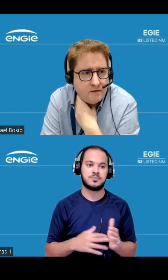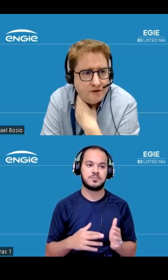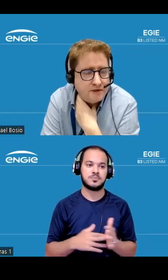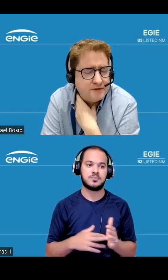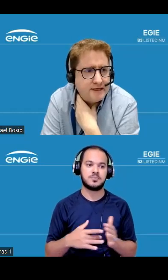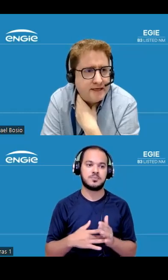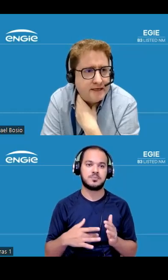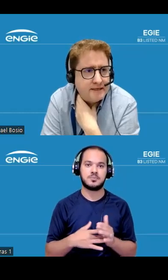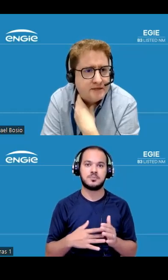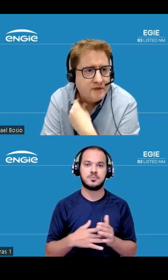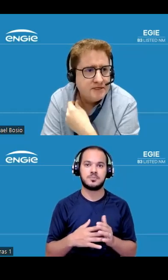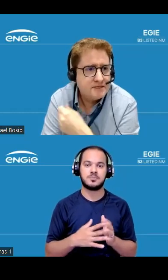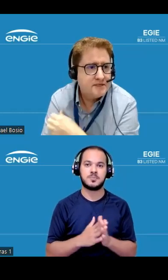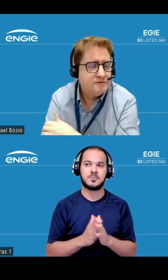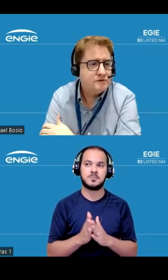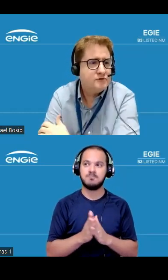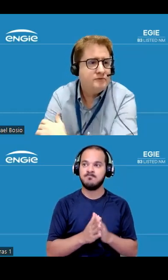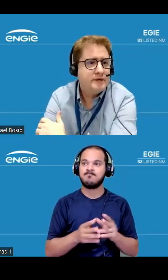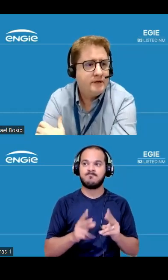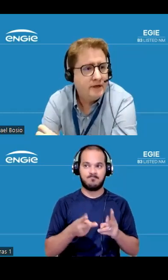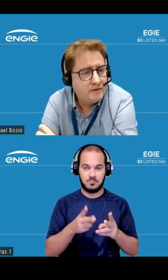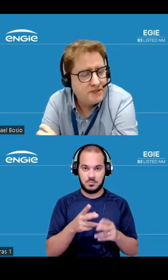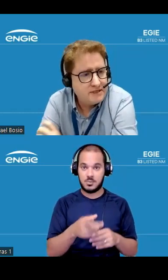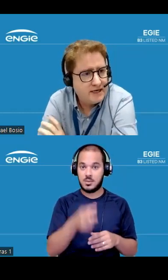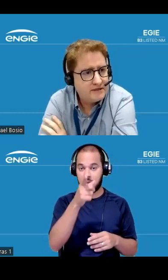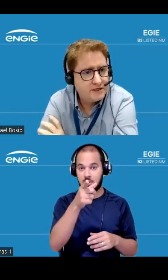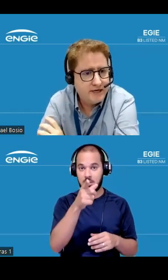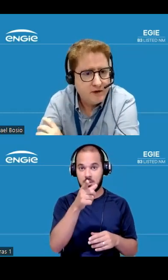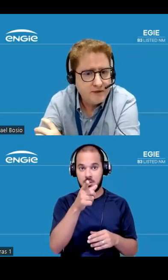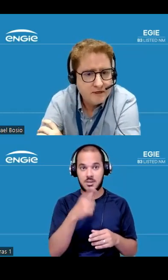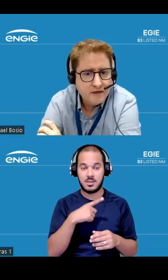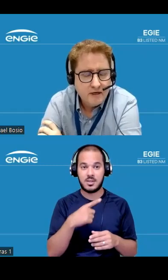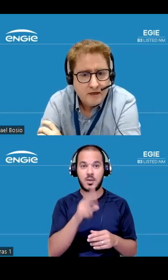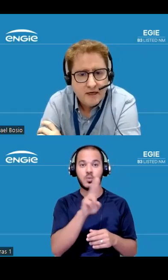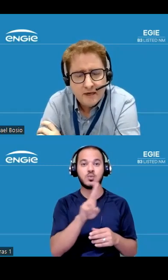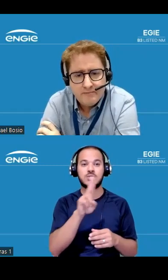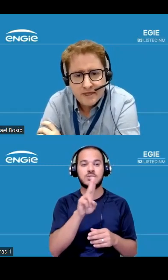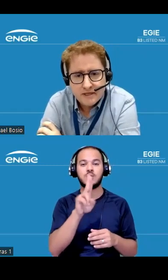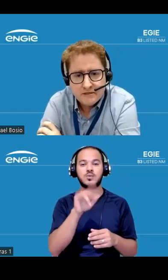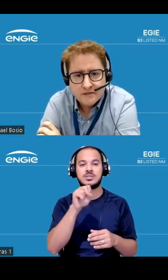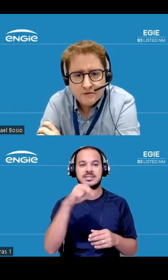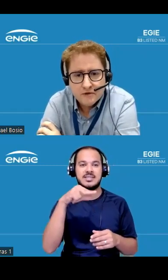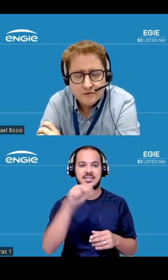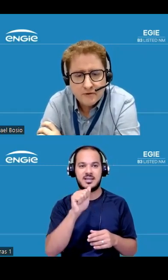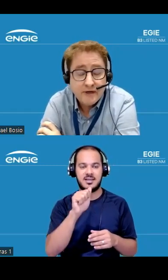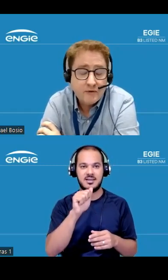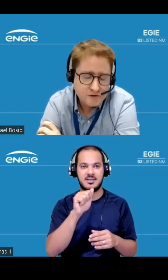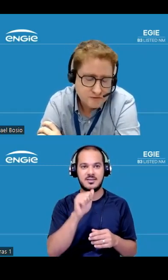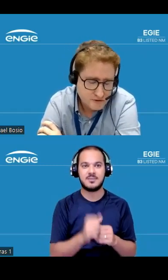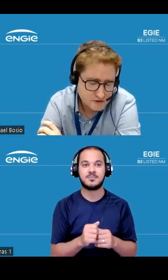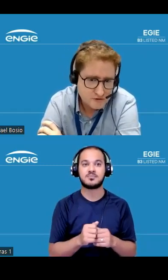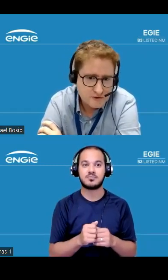continuando daquela atualização sobre usina hidrelétrica geral que pertence ao nosso